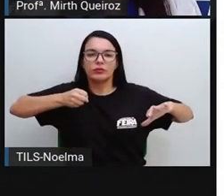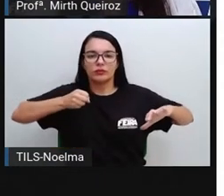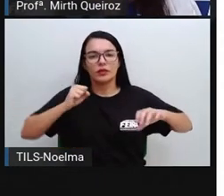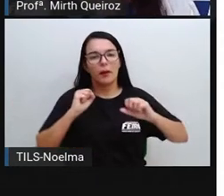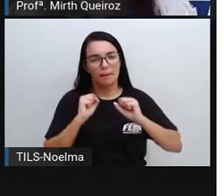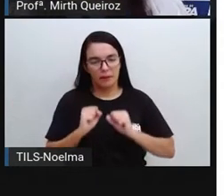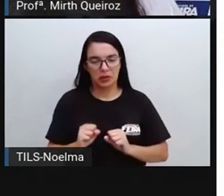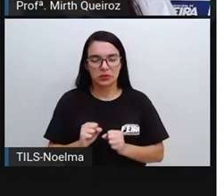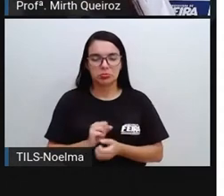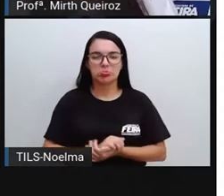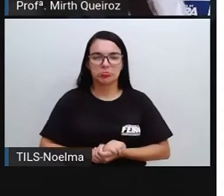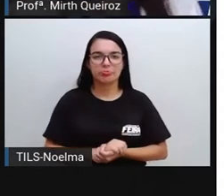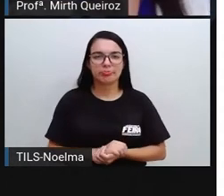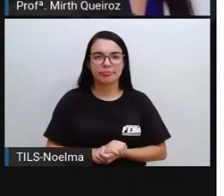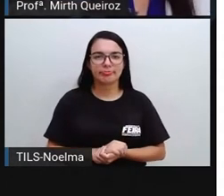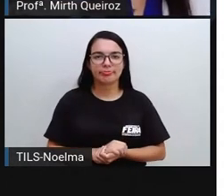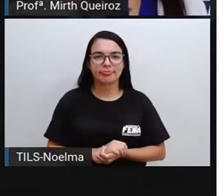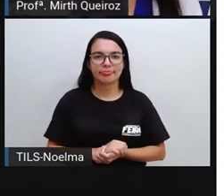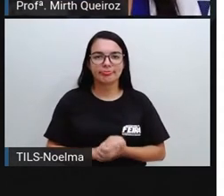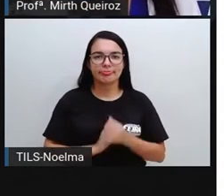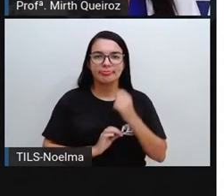mineral, né?